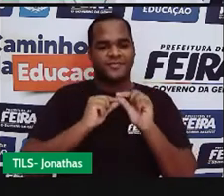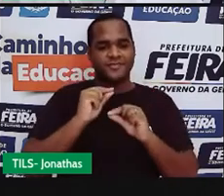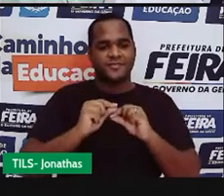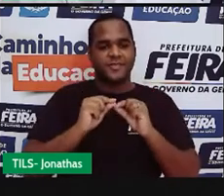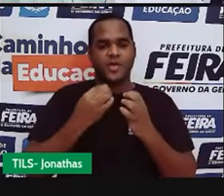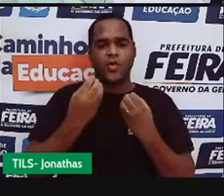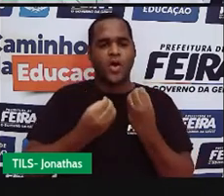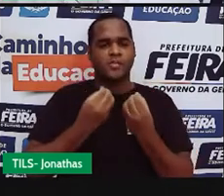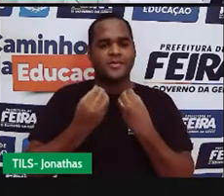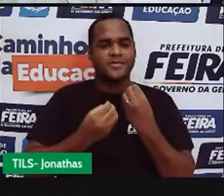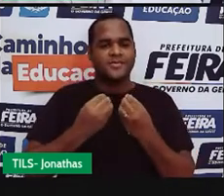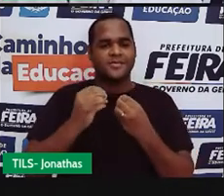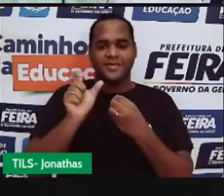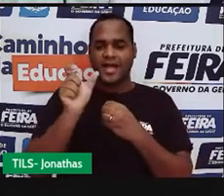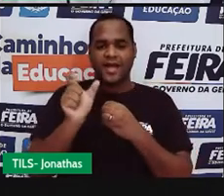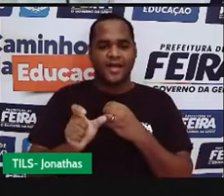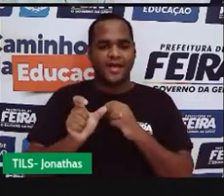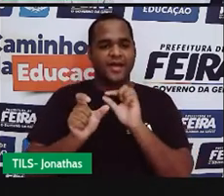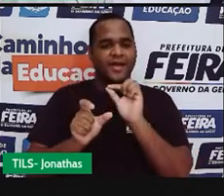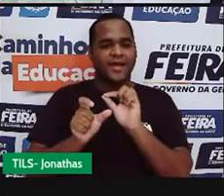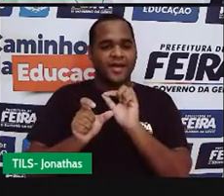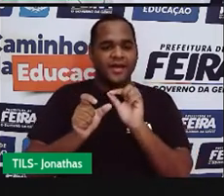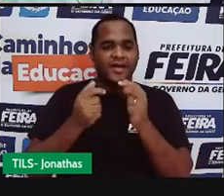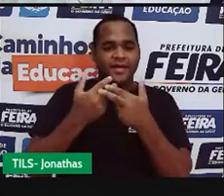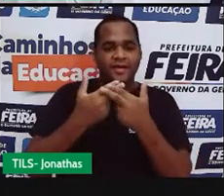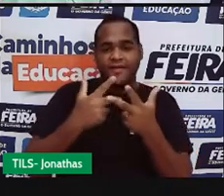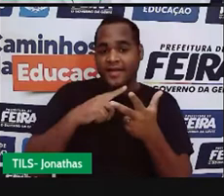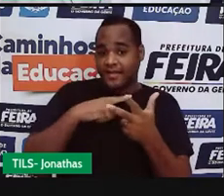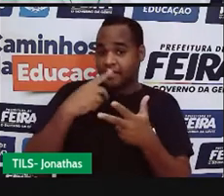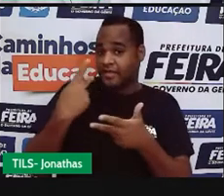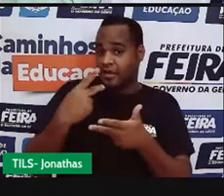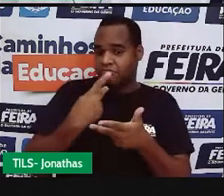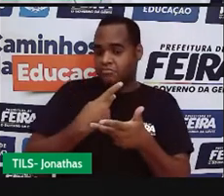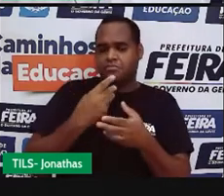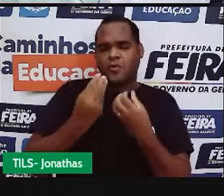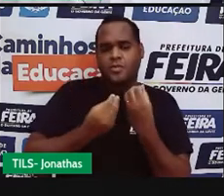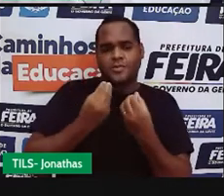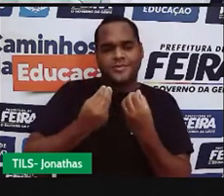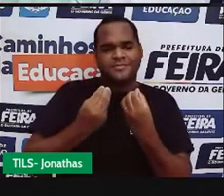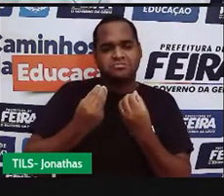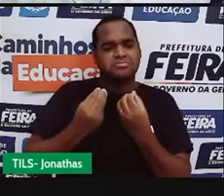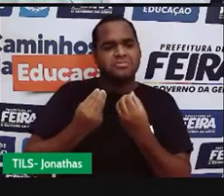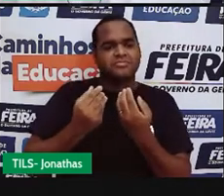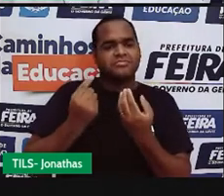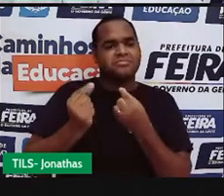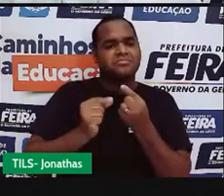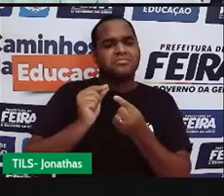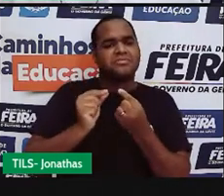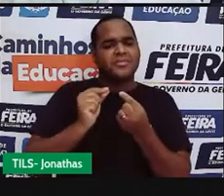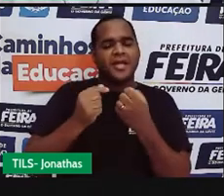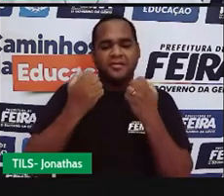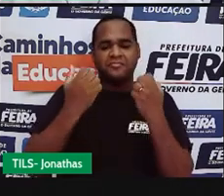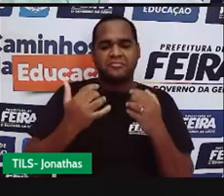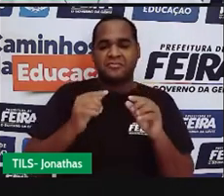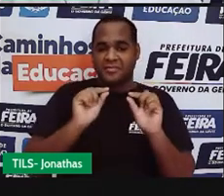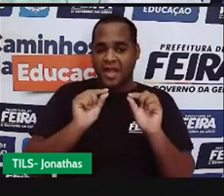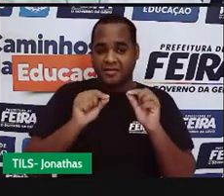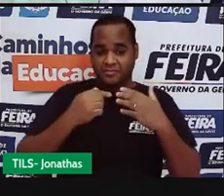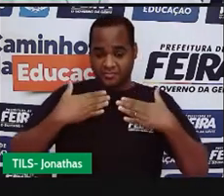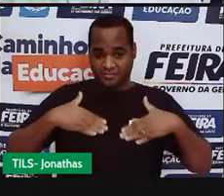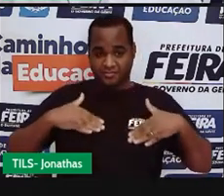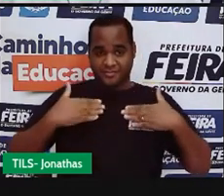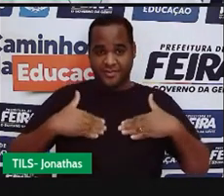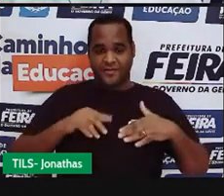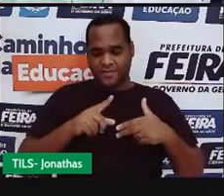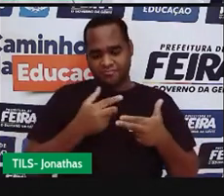condição de existência de um triângulo. E o que é isso, professor? Calma, fica